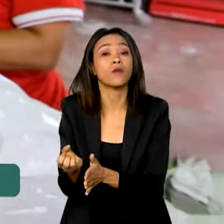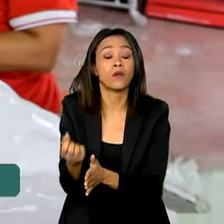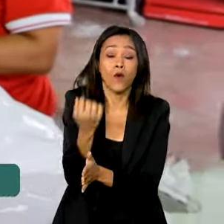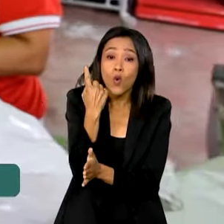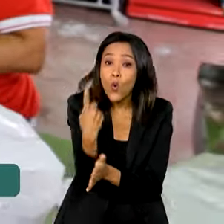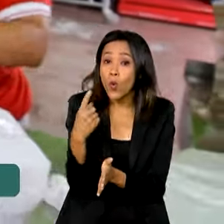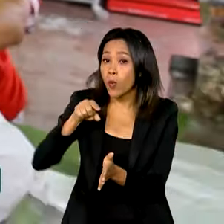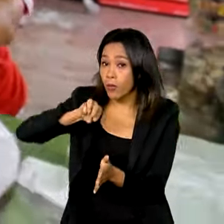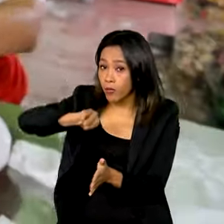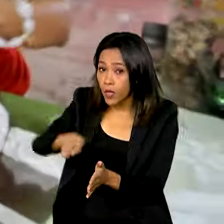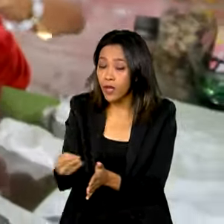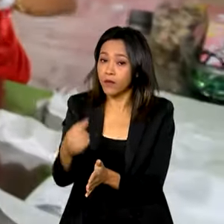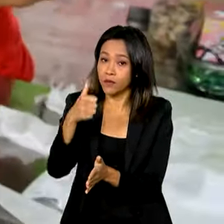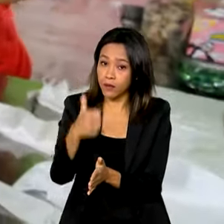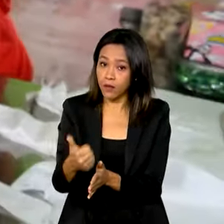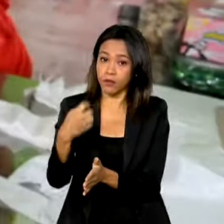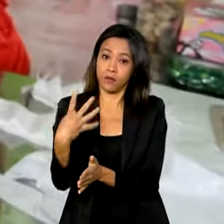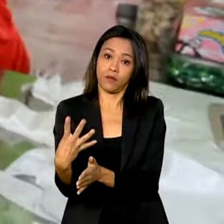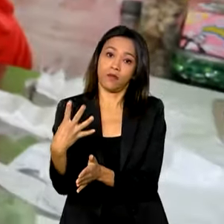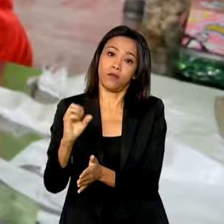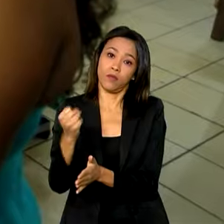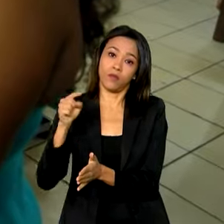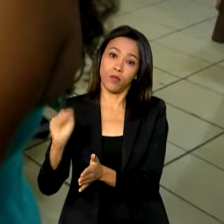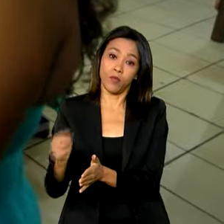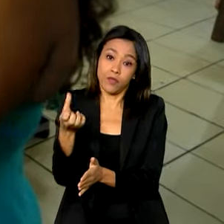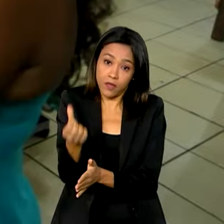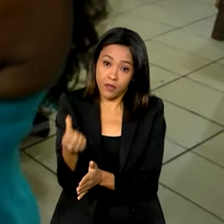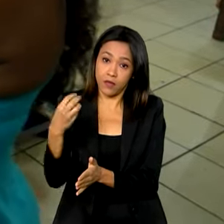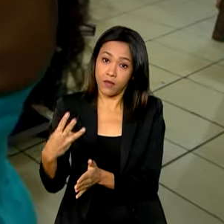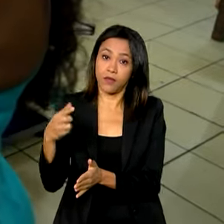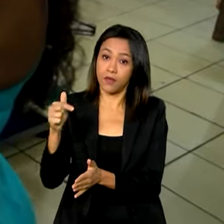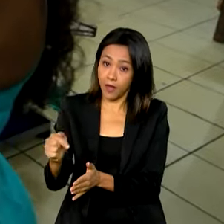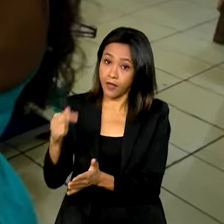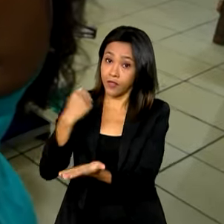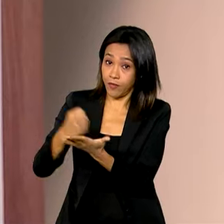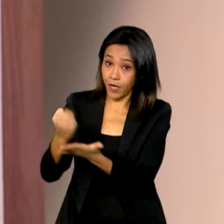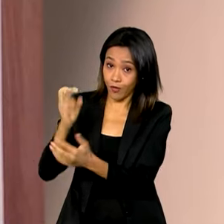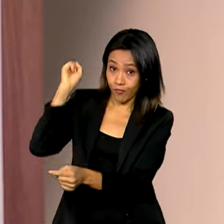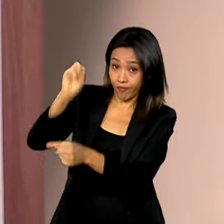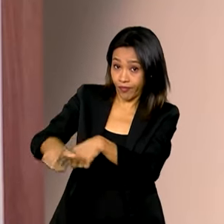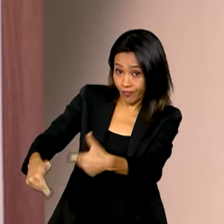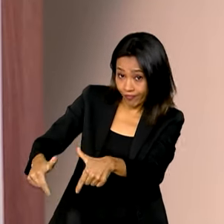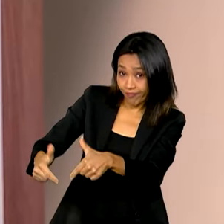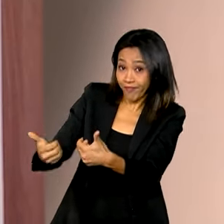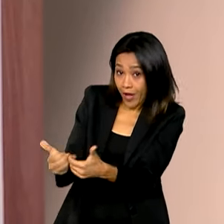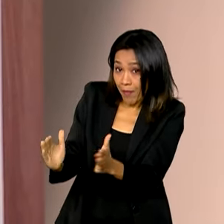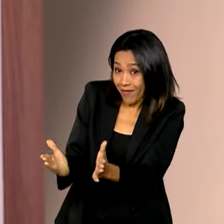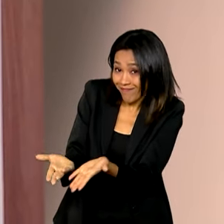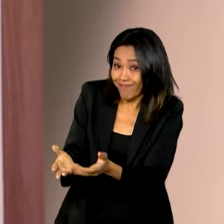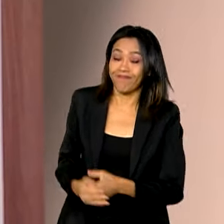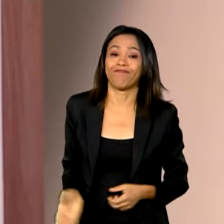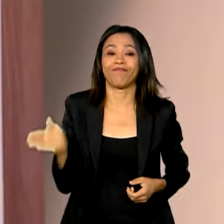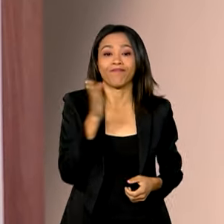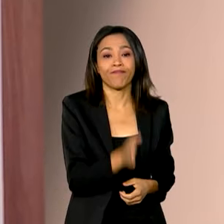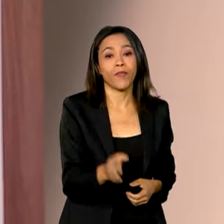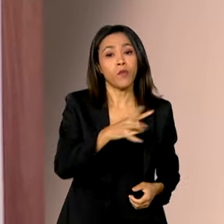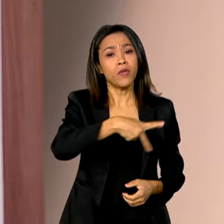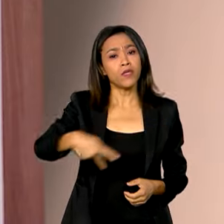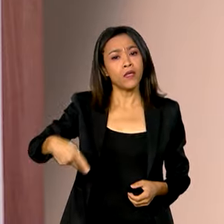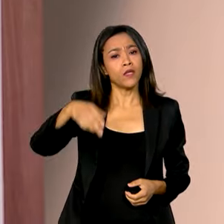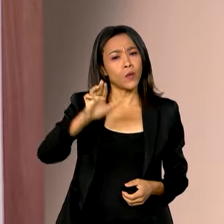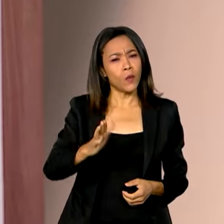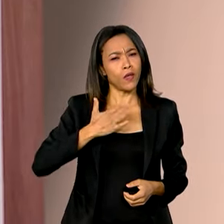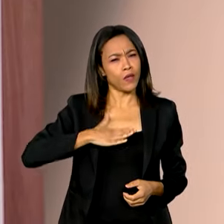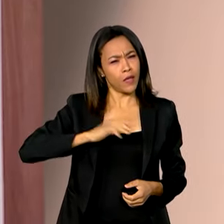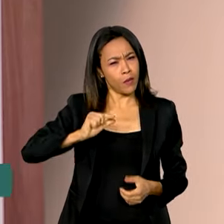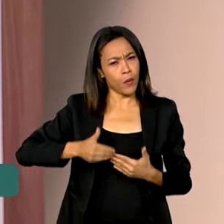,148,637 empregos gerados. O presidente Lula participa logo mais